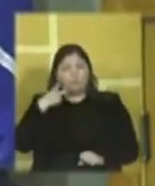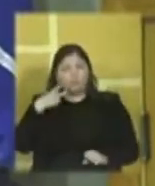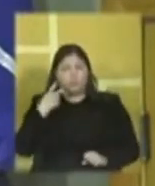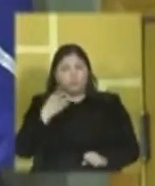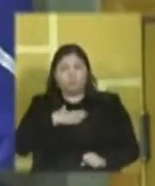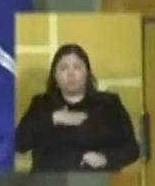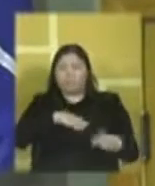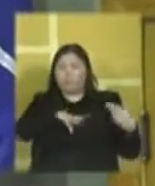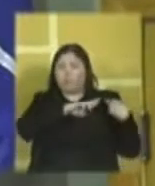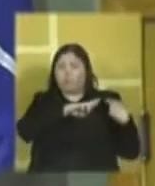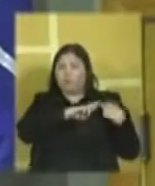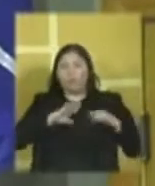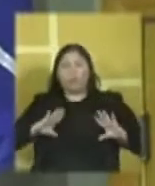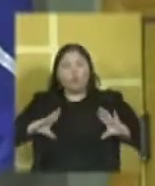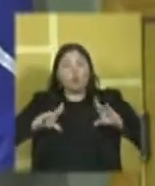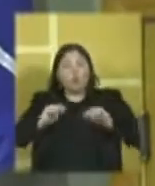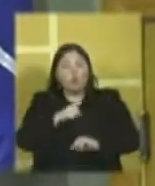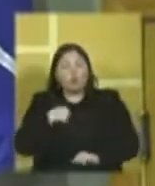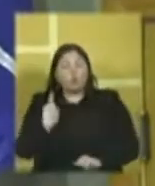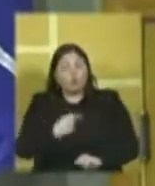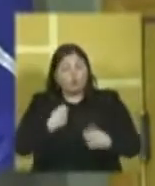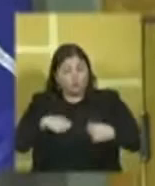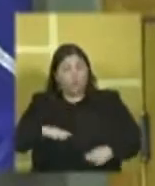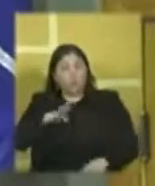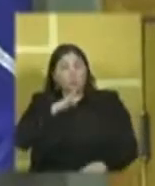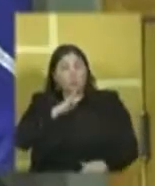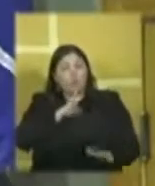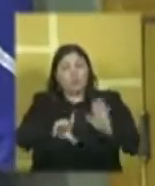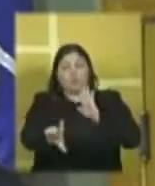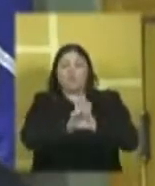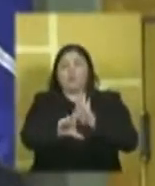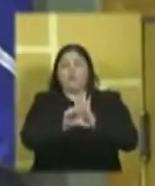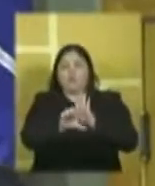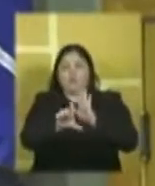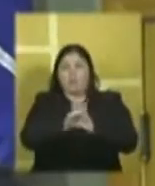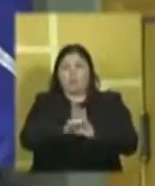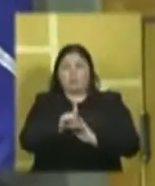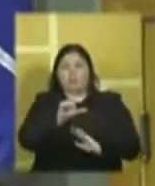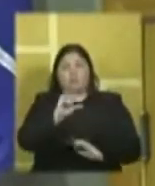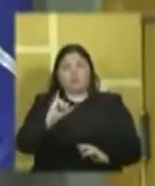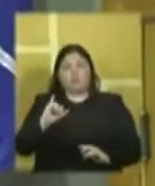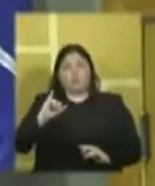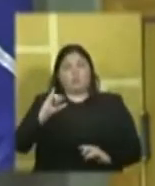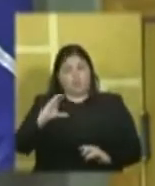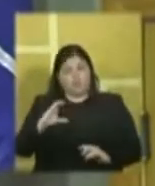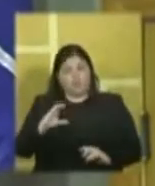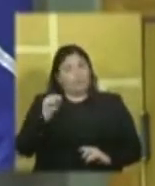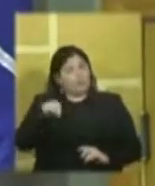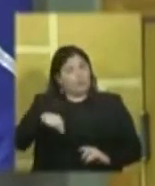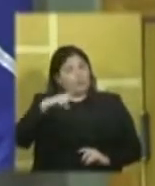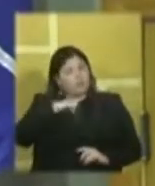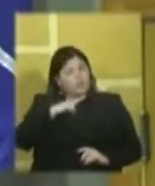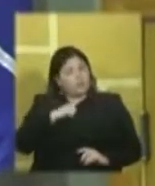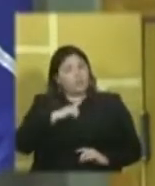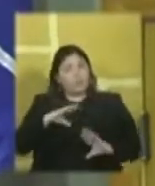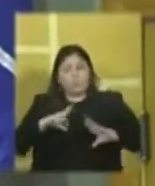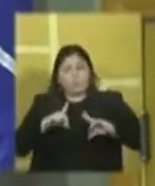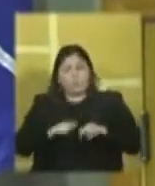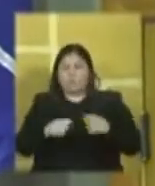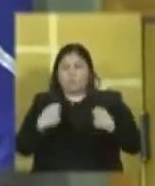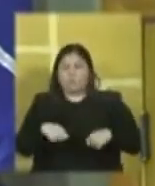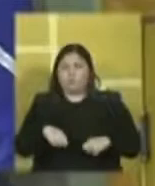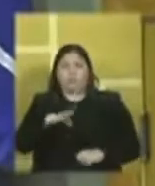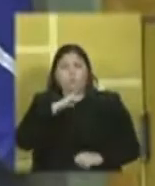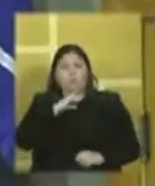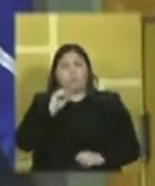responsabilidade. Todos são obrigados a conhecer da lei, da LIC, a Lei de Introdução ao Código Civil, que está lá. Todos são obrigados